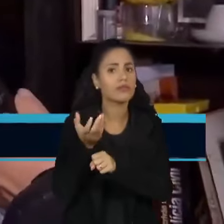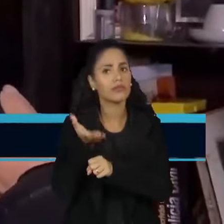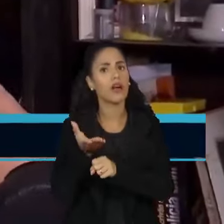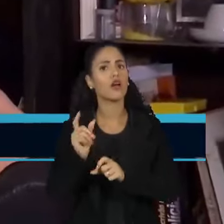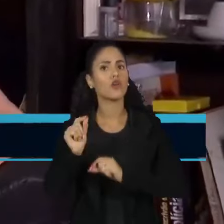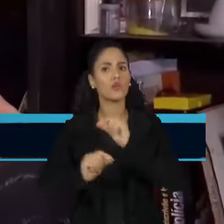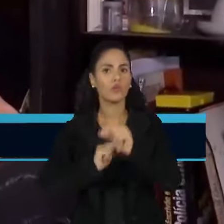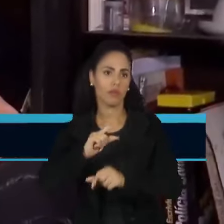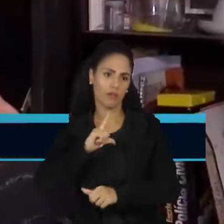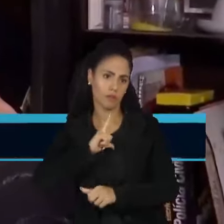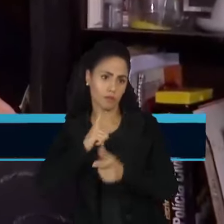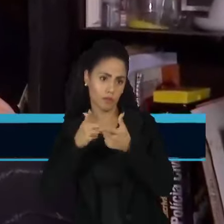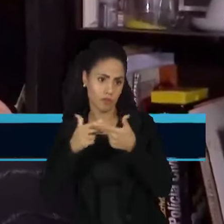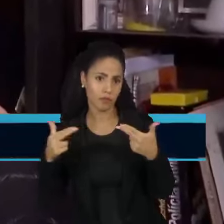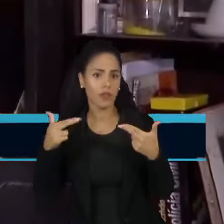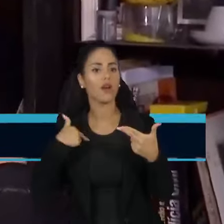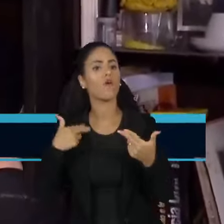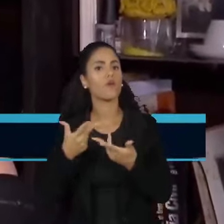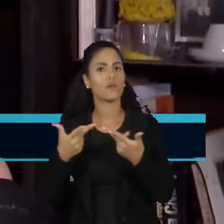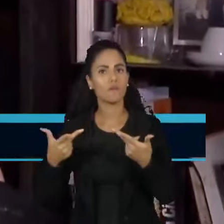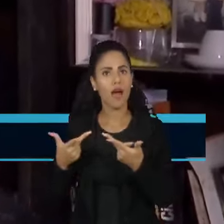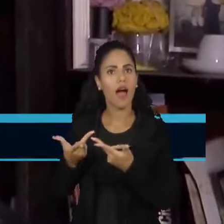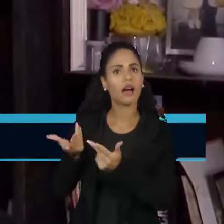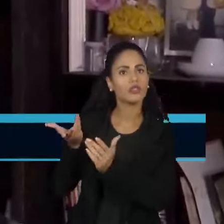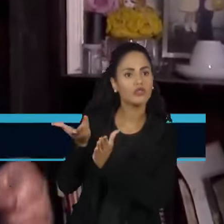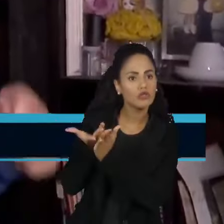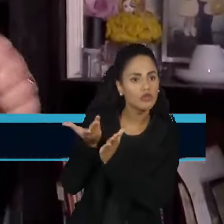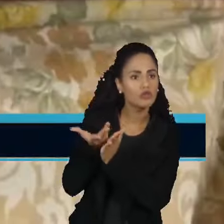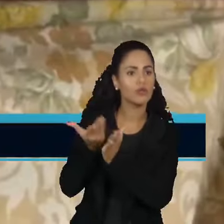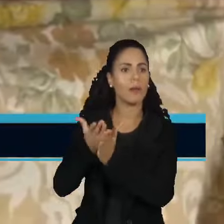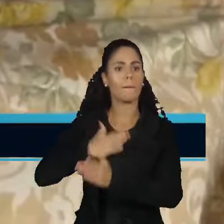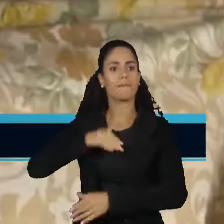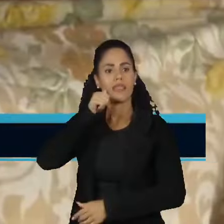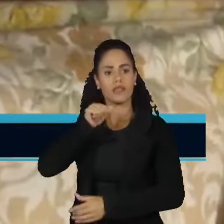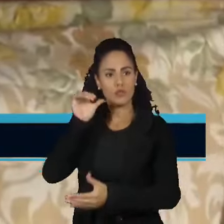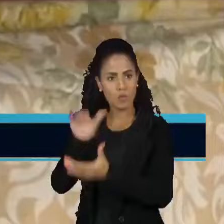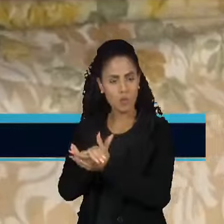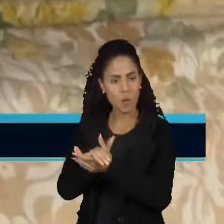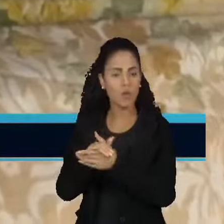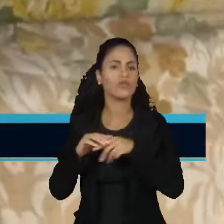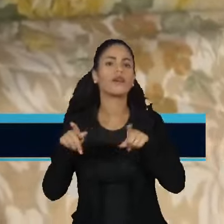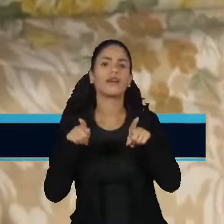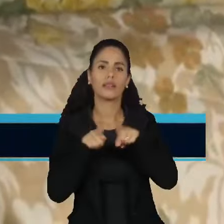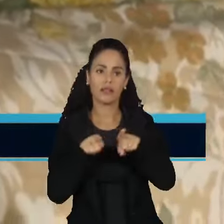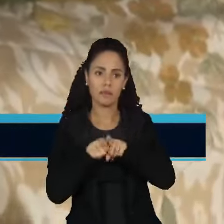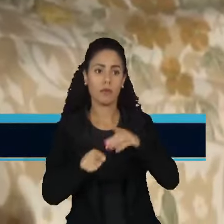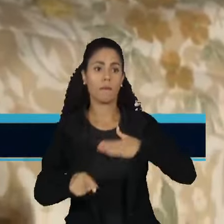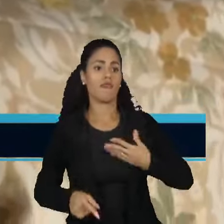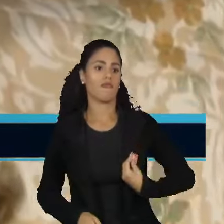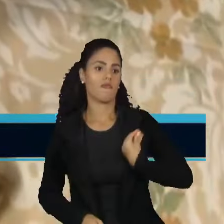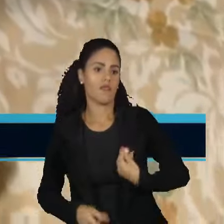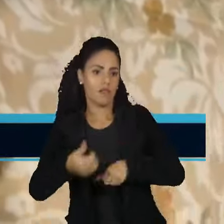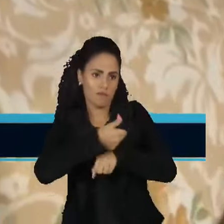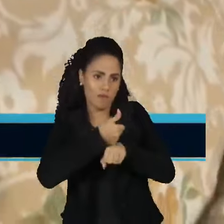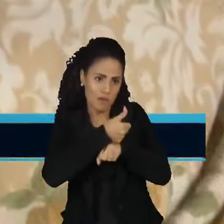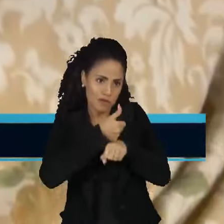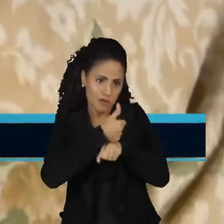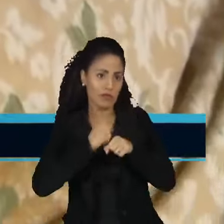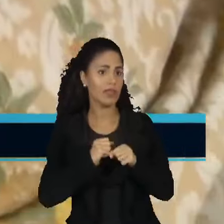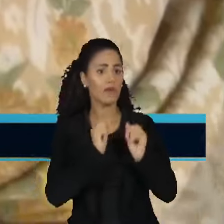da parte do magistério da minha esposa, como da minha vida profissional,